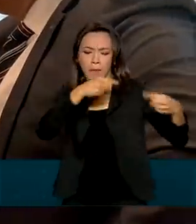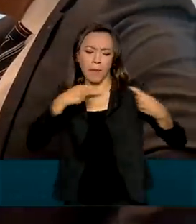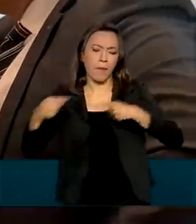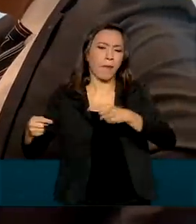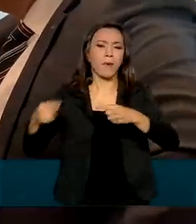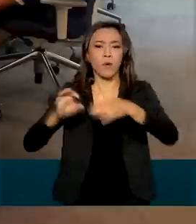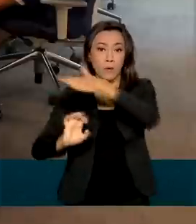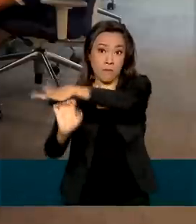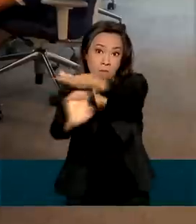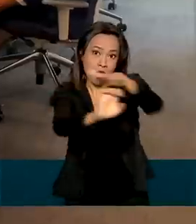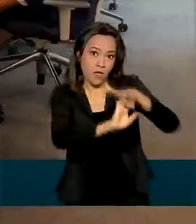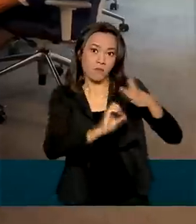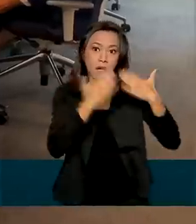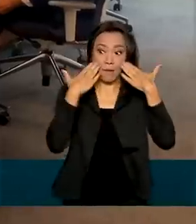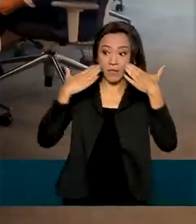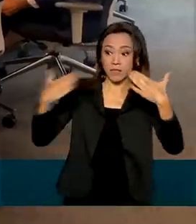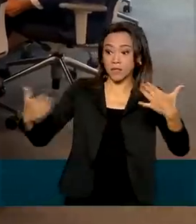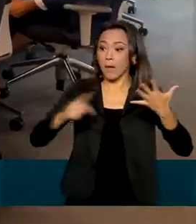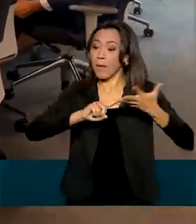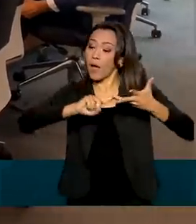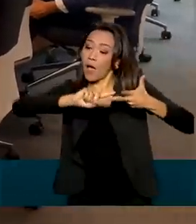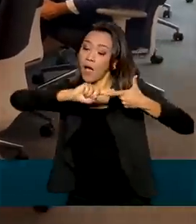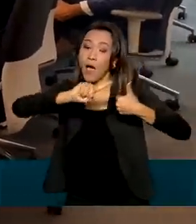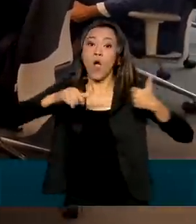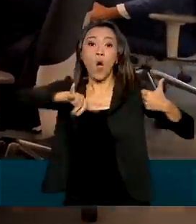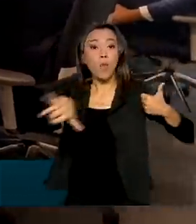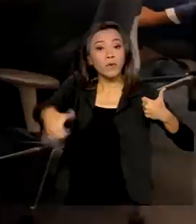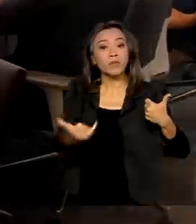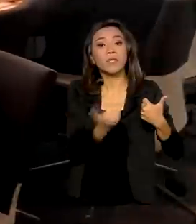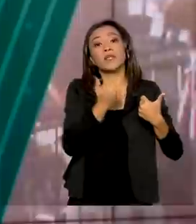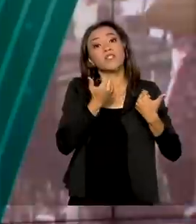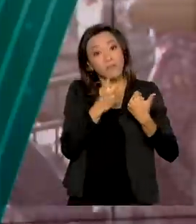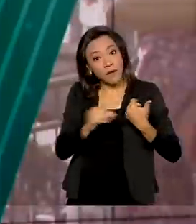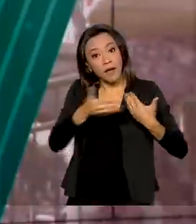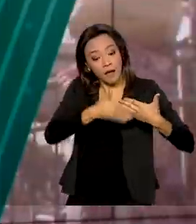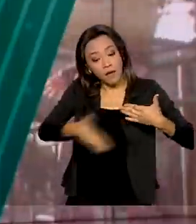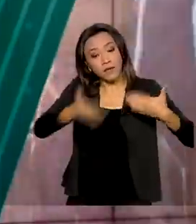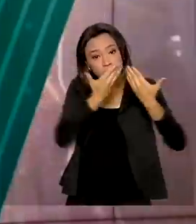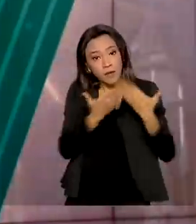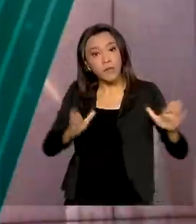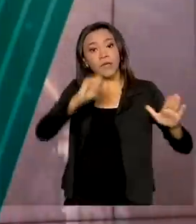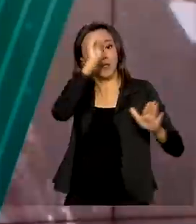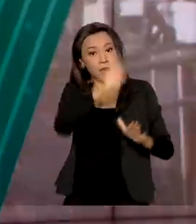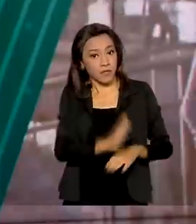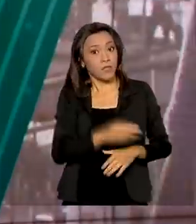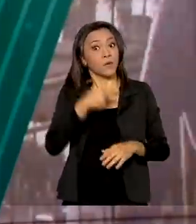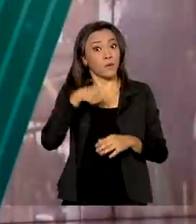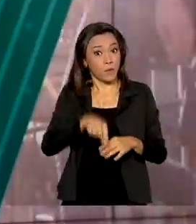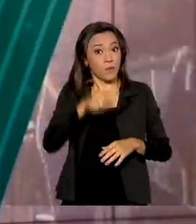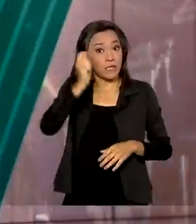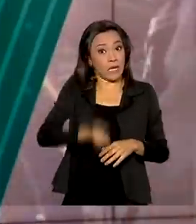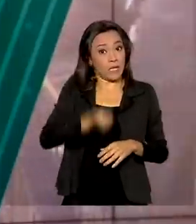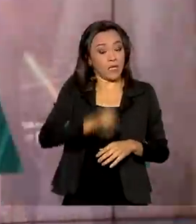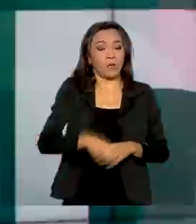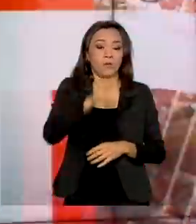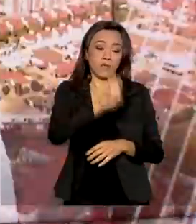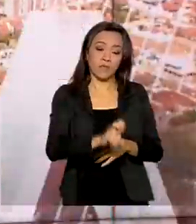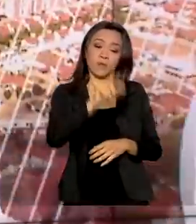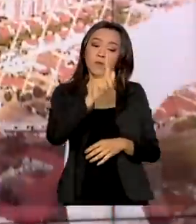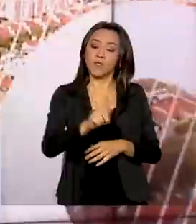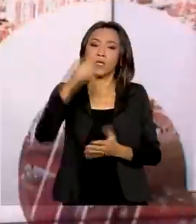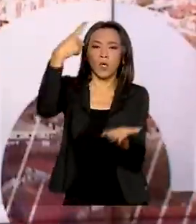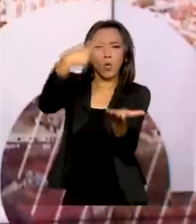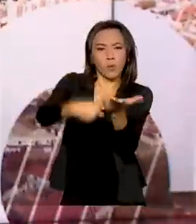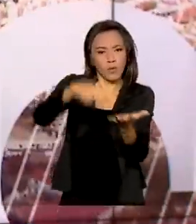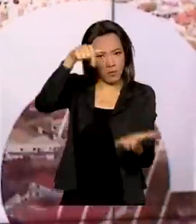demonstrar as oportunidades de negócio que se abrirão no Brasil. Com a realização desse 5G, do leilão do 5G, marcado para acontecer